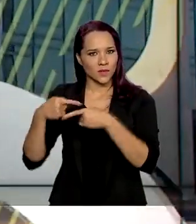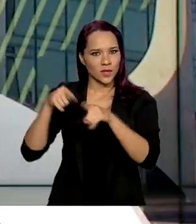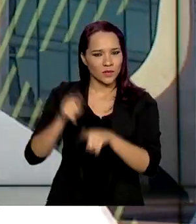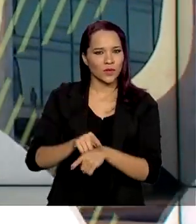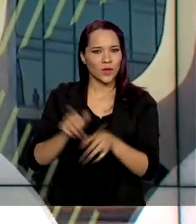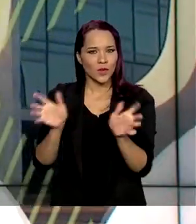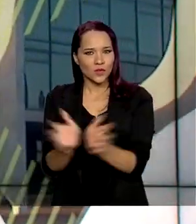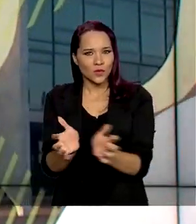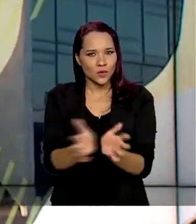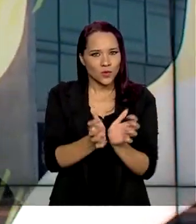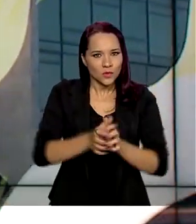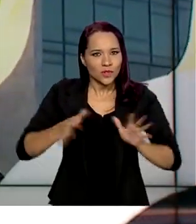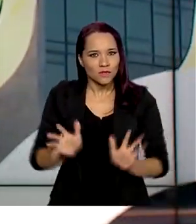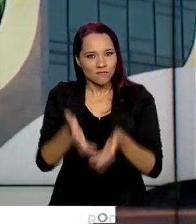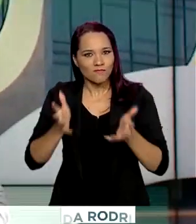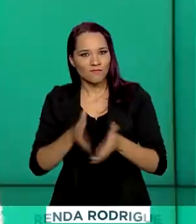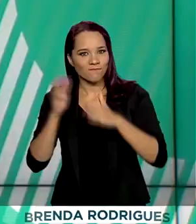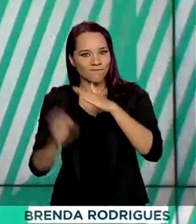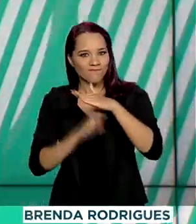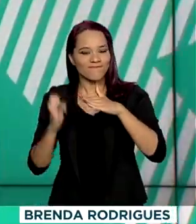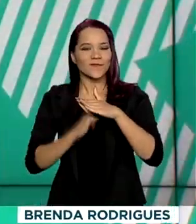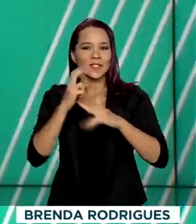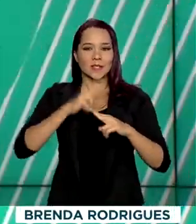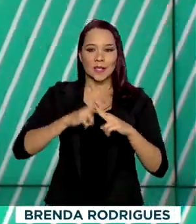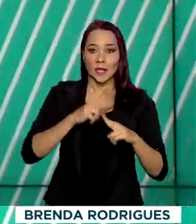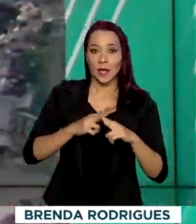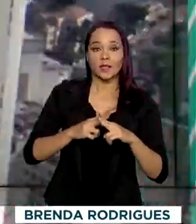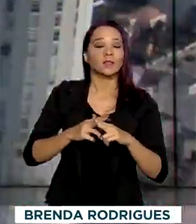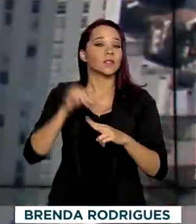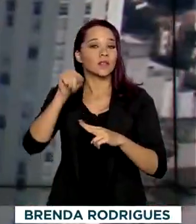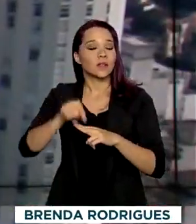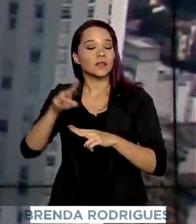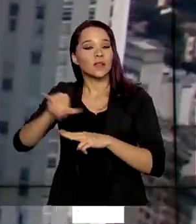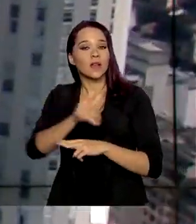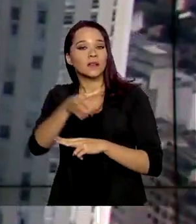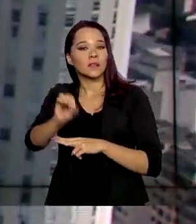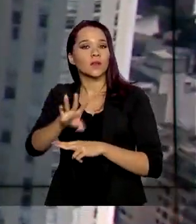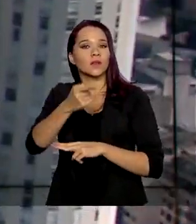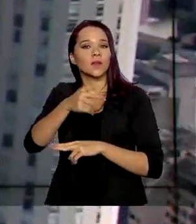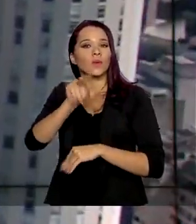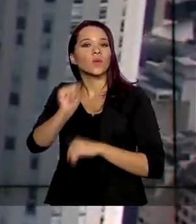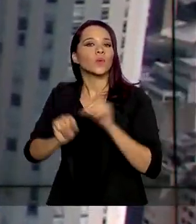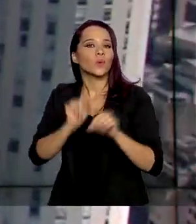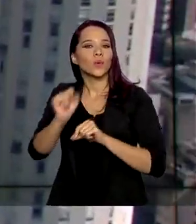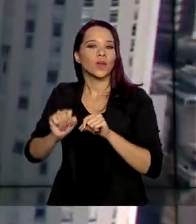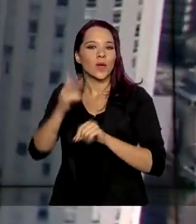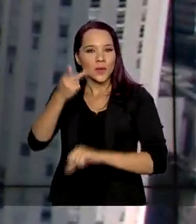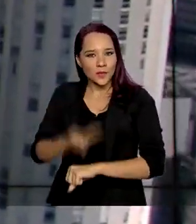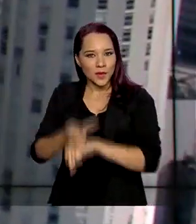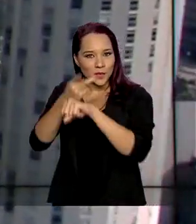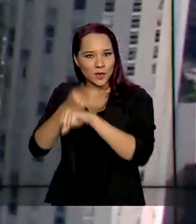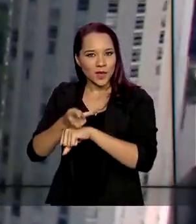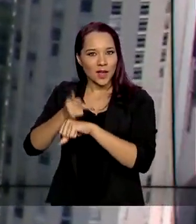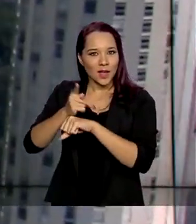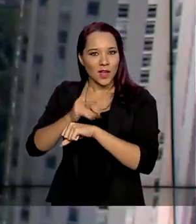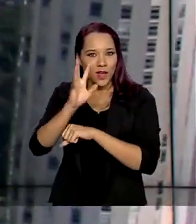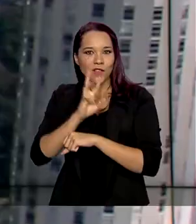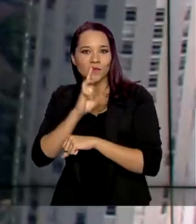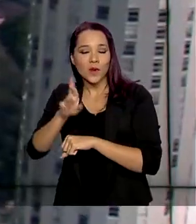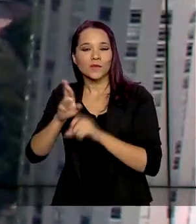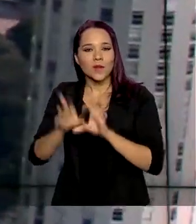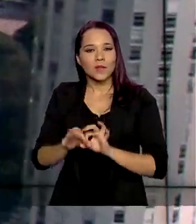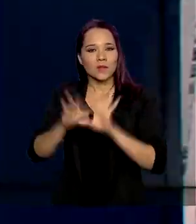startups, Caixa em Microfinanças. A ação tem como objetivo premiar soluções voltadas para a promoção da